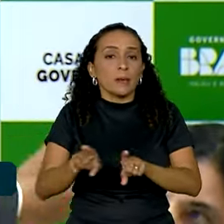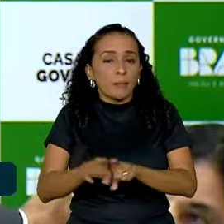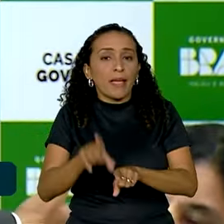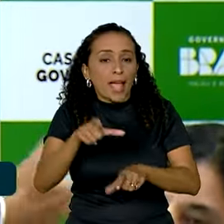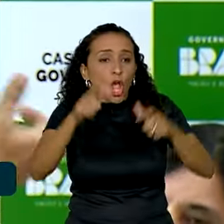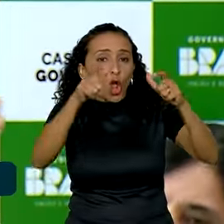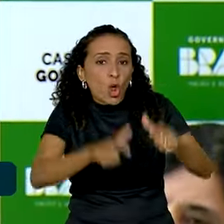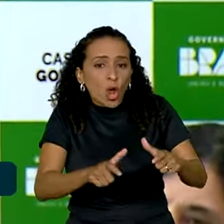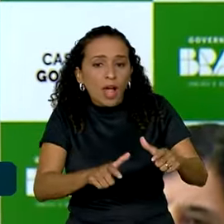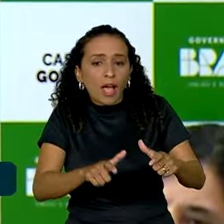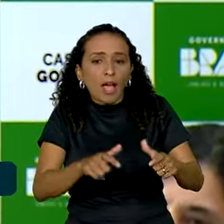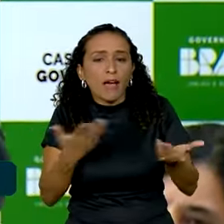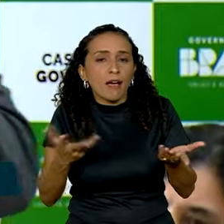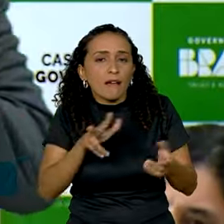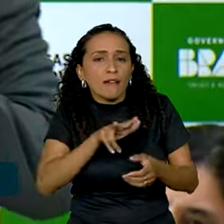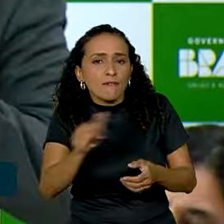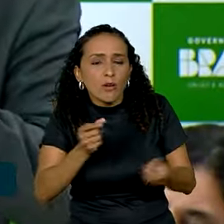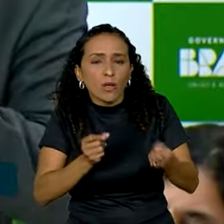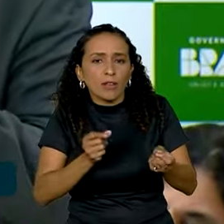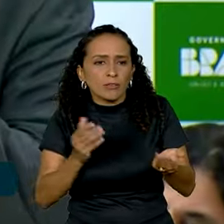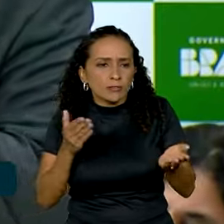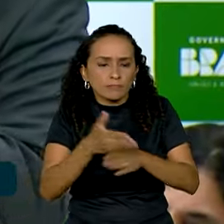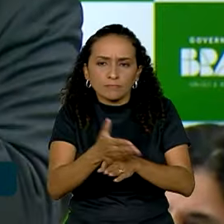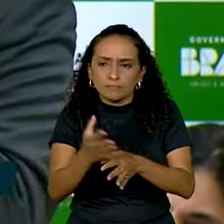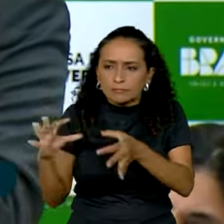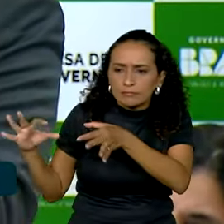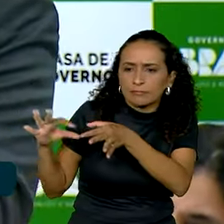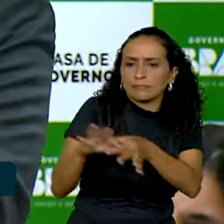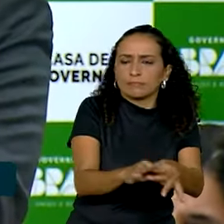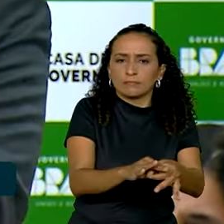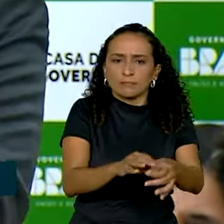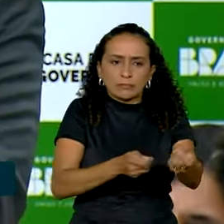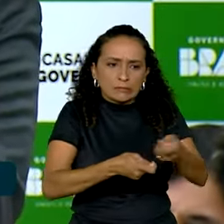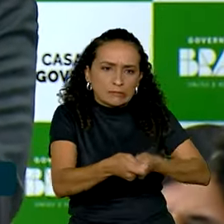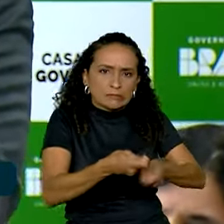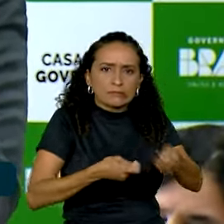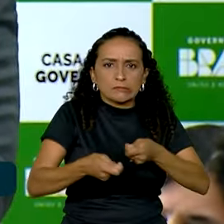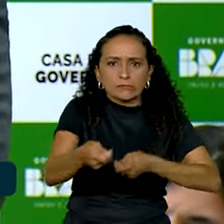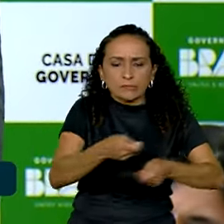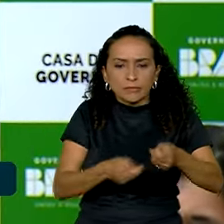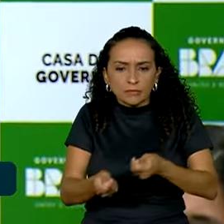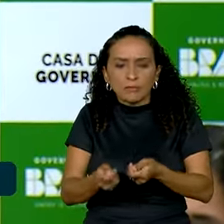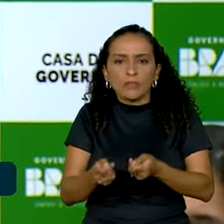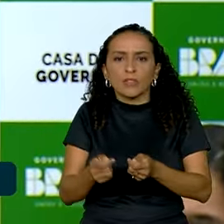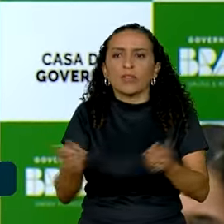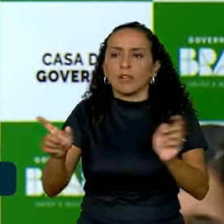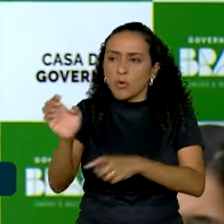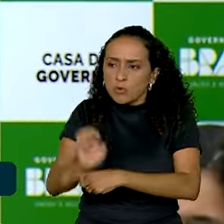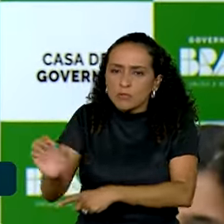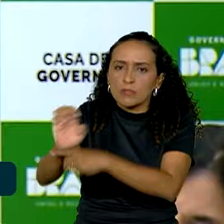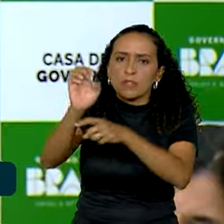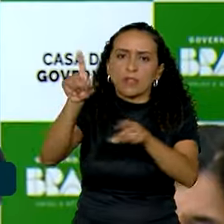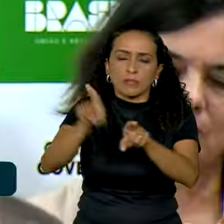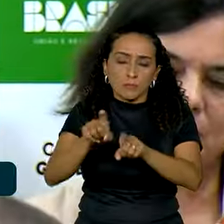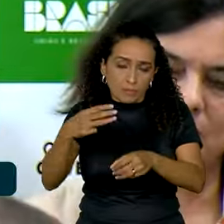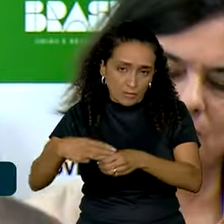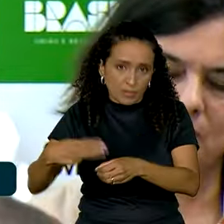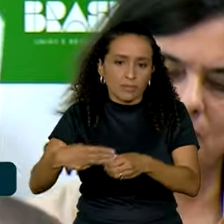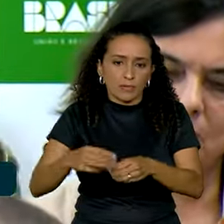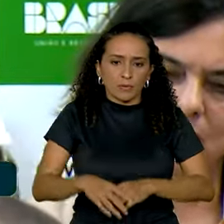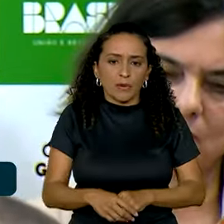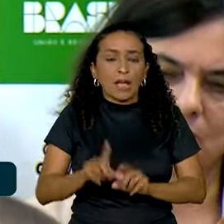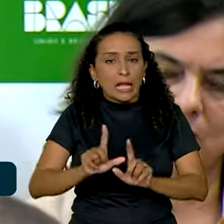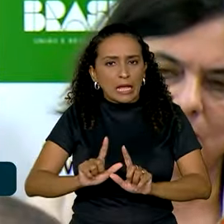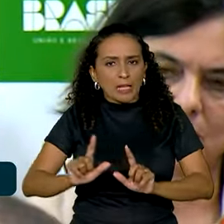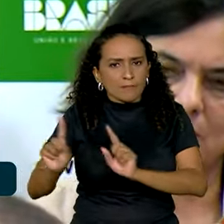espaço onde a gente vai buscar integrar e articular as ações com os entes estaduais e municipais. É um